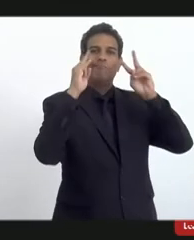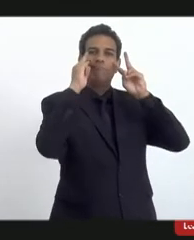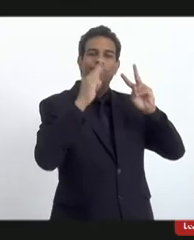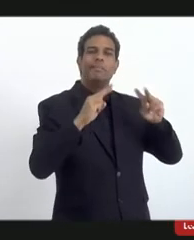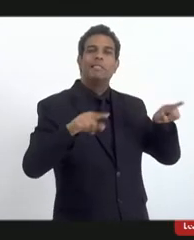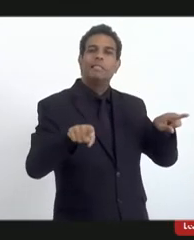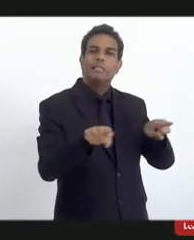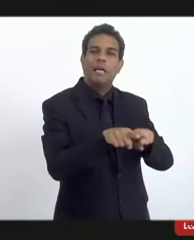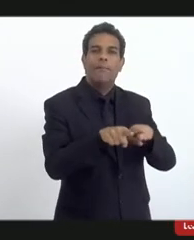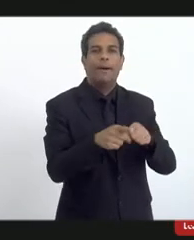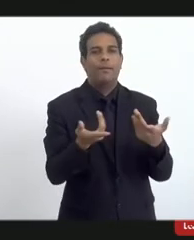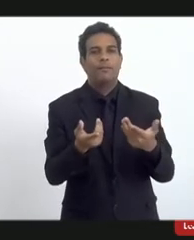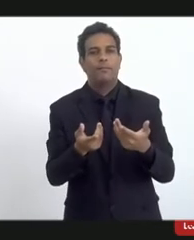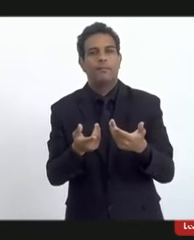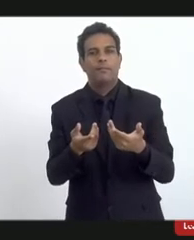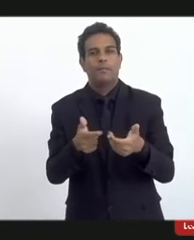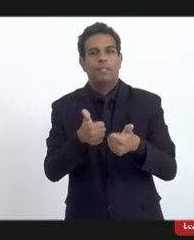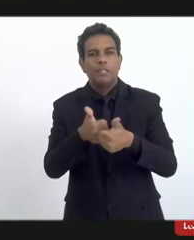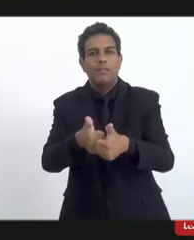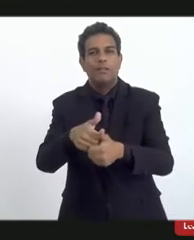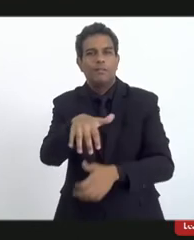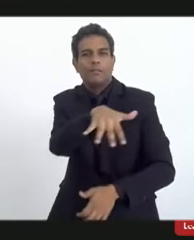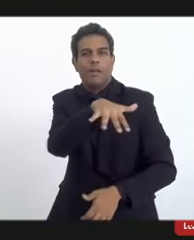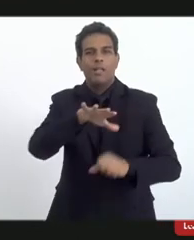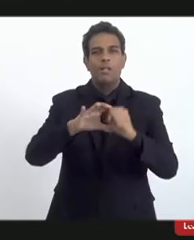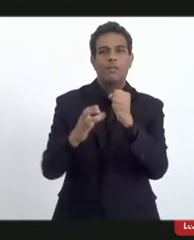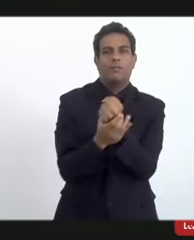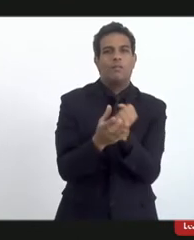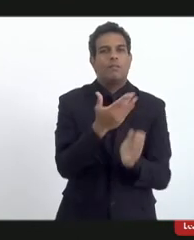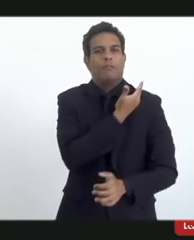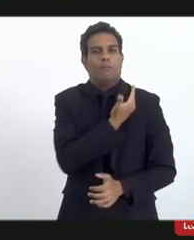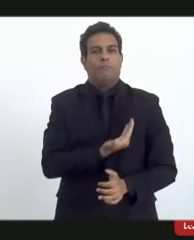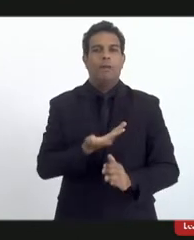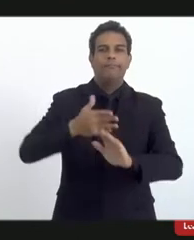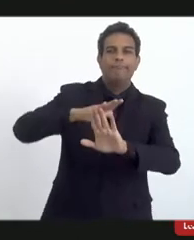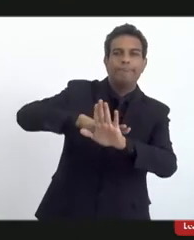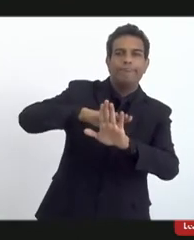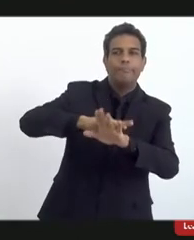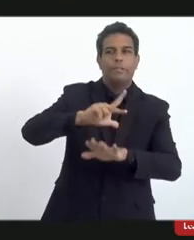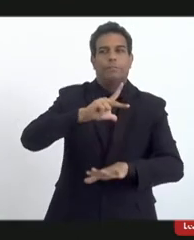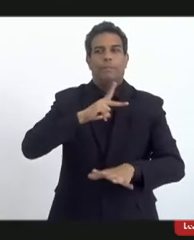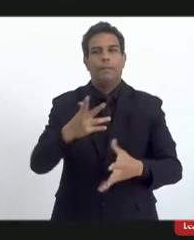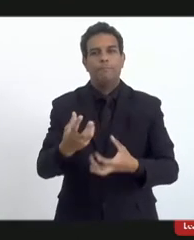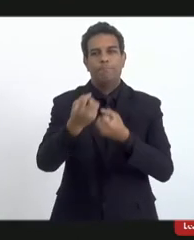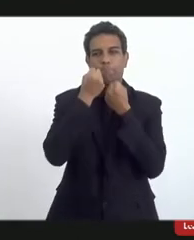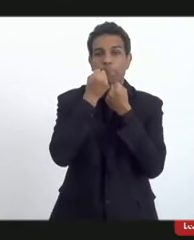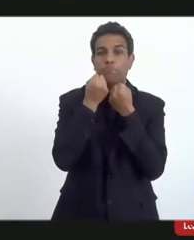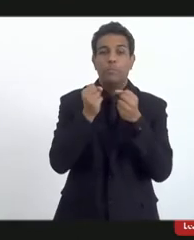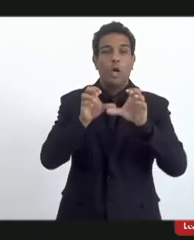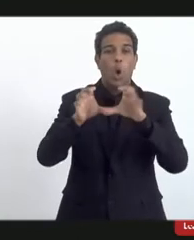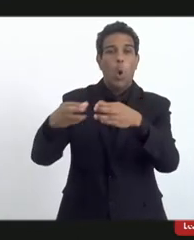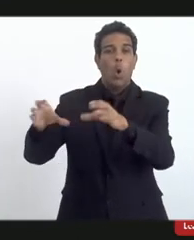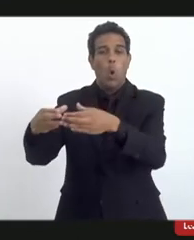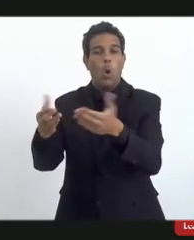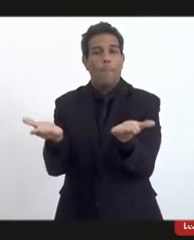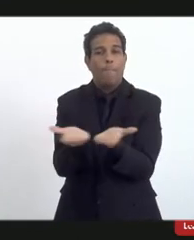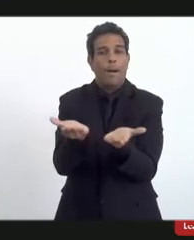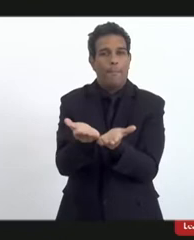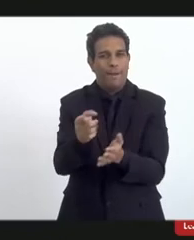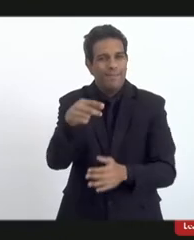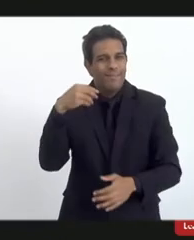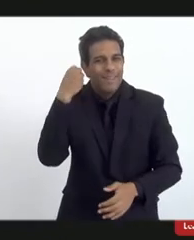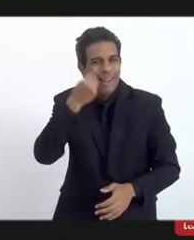segmentos da segurança pública estão também privatizados por esses grupos. Nós tivemos aqui uma